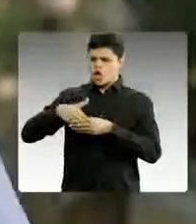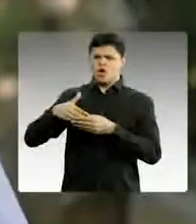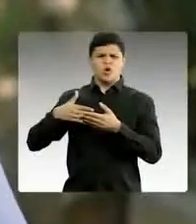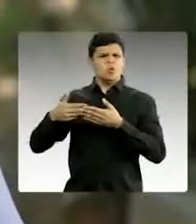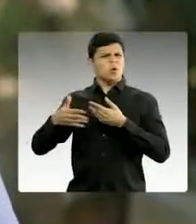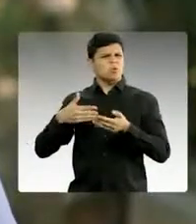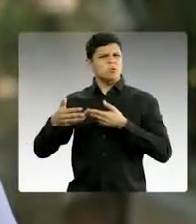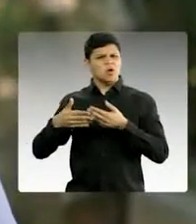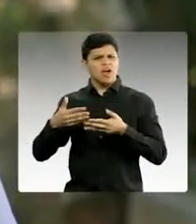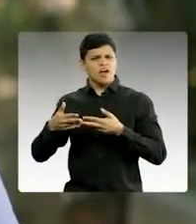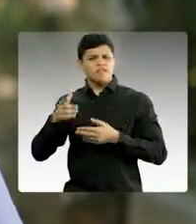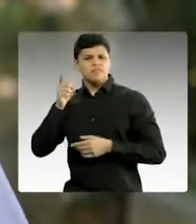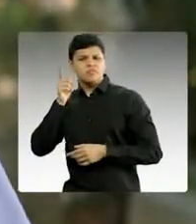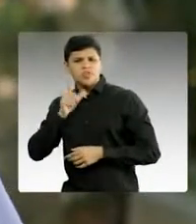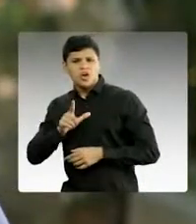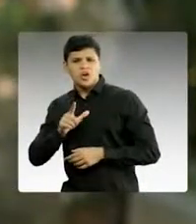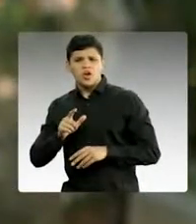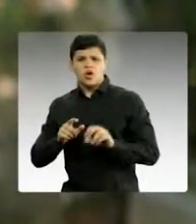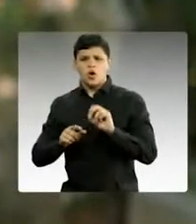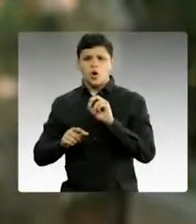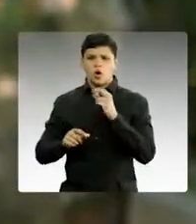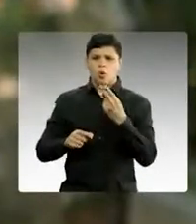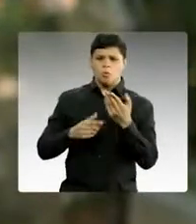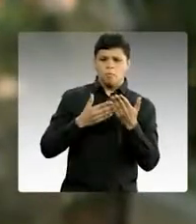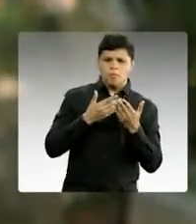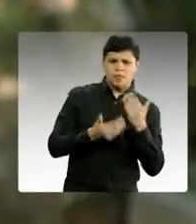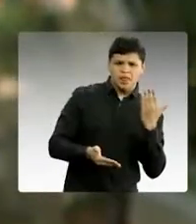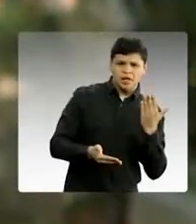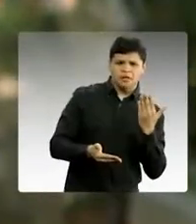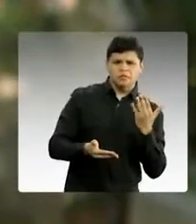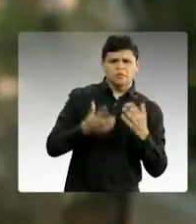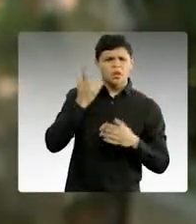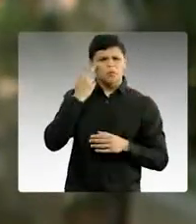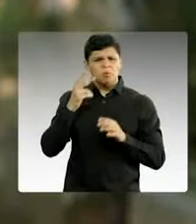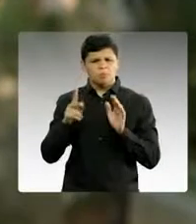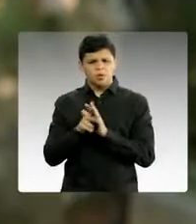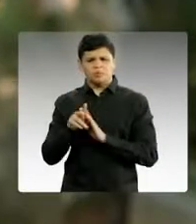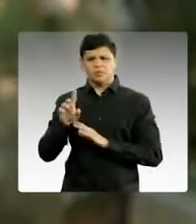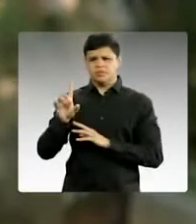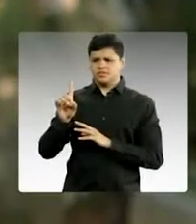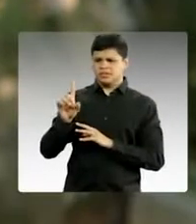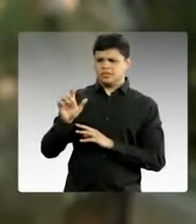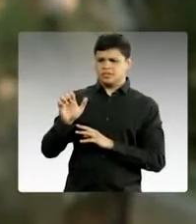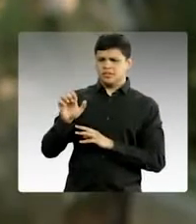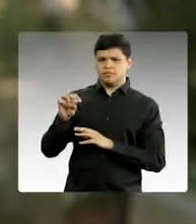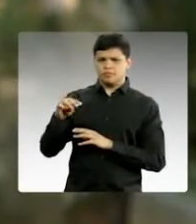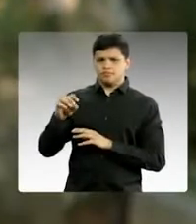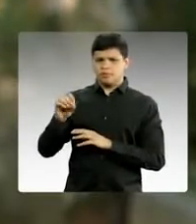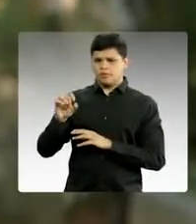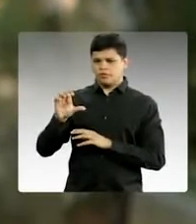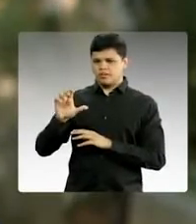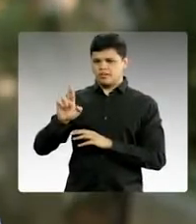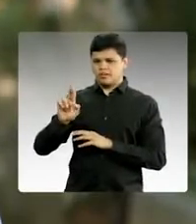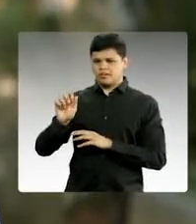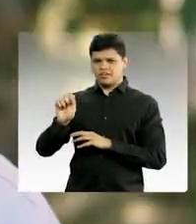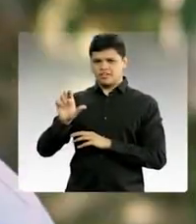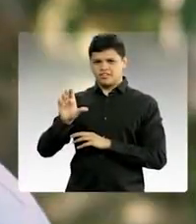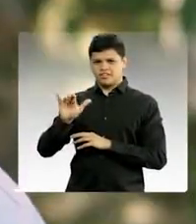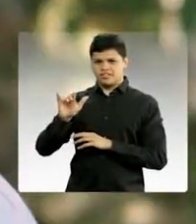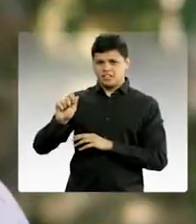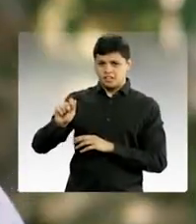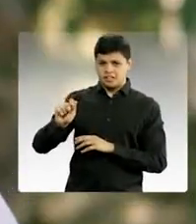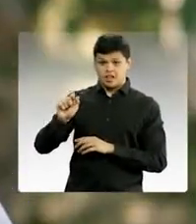Em qualquer eleição, a vitória ou a derrota de um candidato é parte do jogo da democracia.